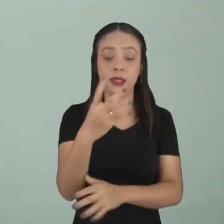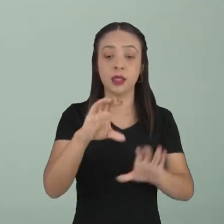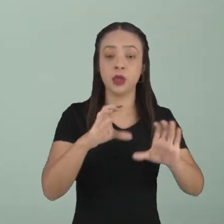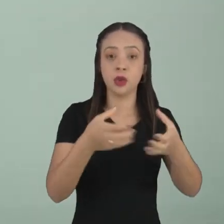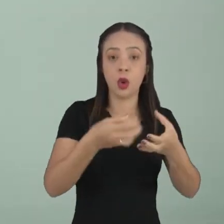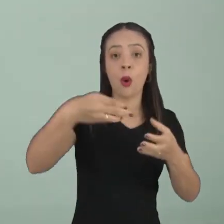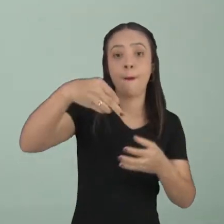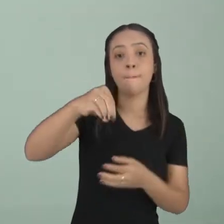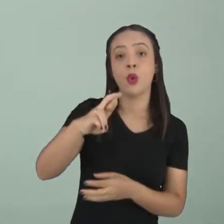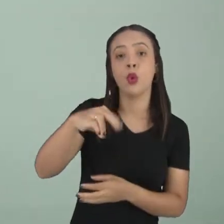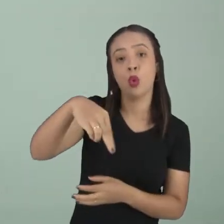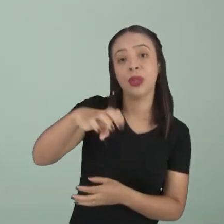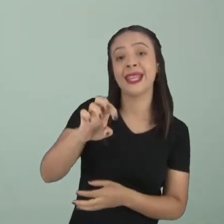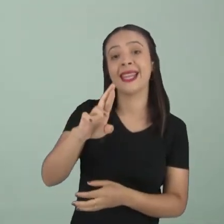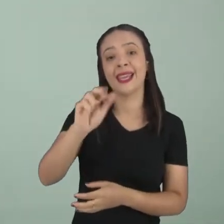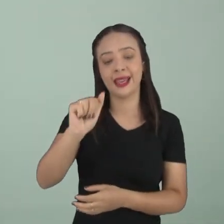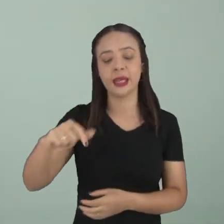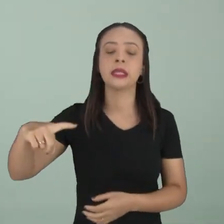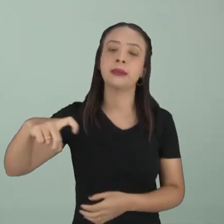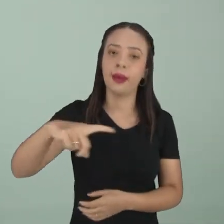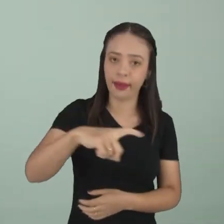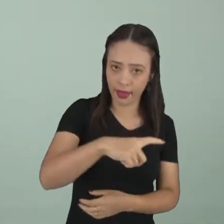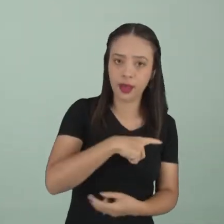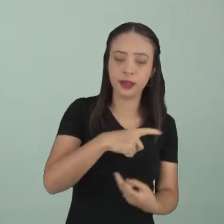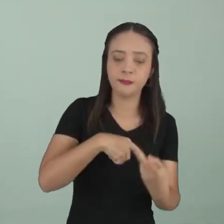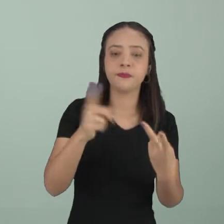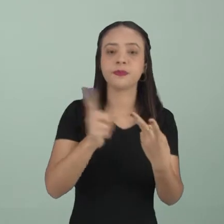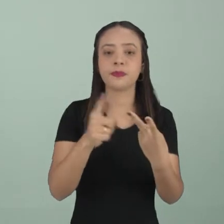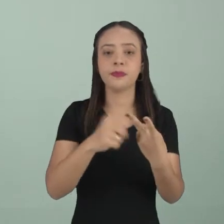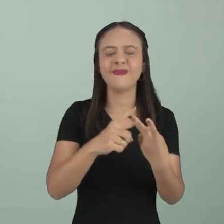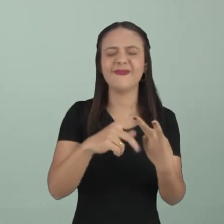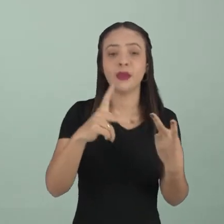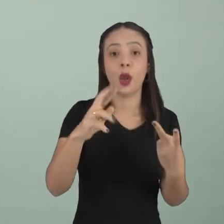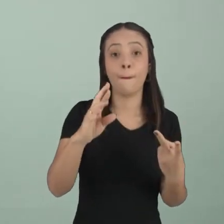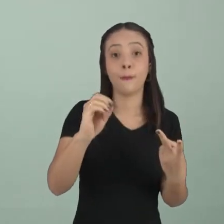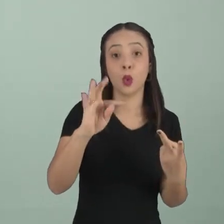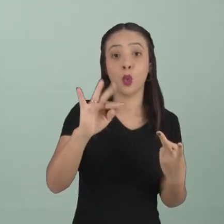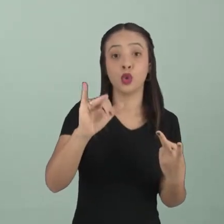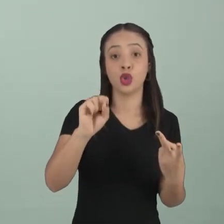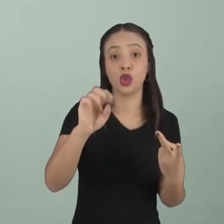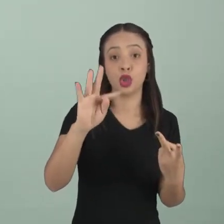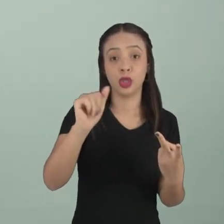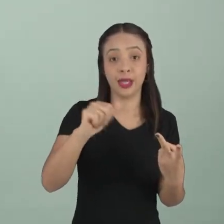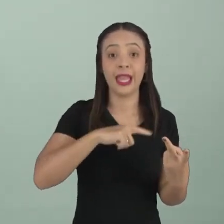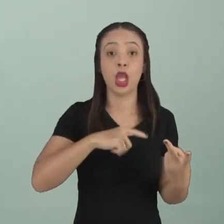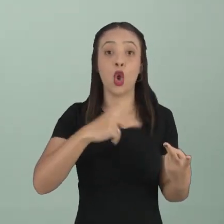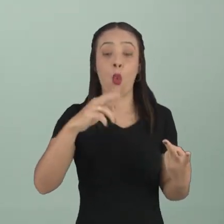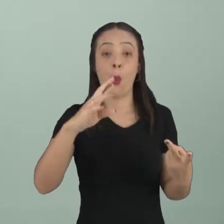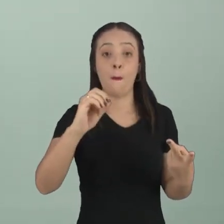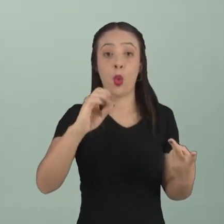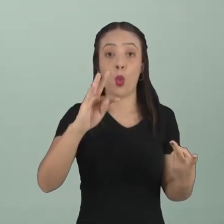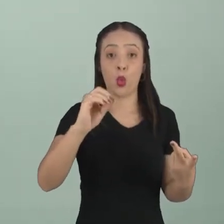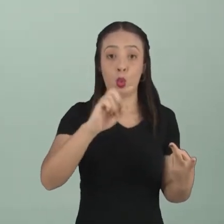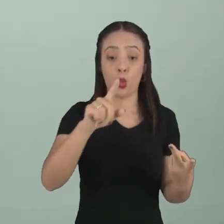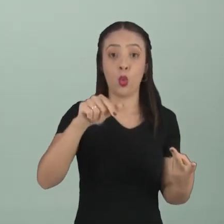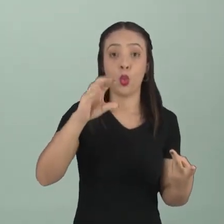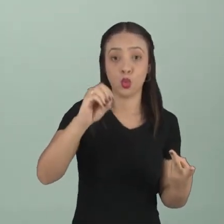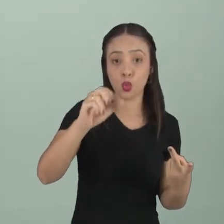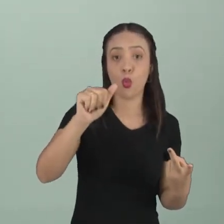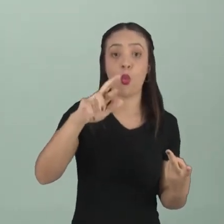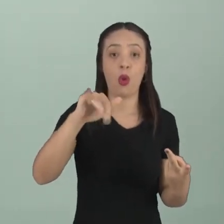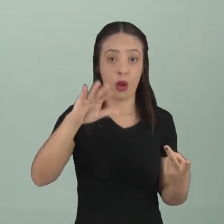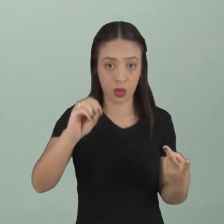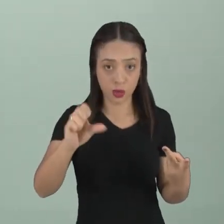Reino monera, que é o reino das bactérias e cianobactérias. Reino protista, que é o reino dos protozoários e algas unicelulares.